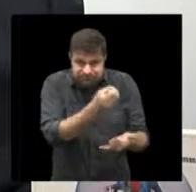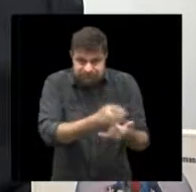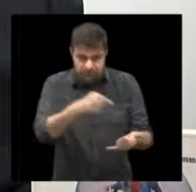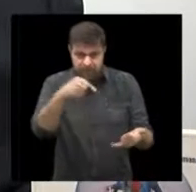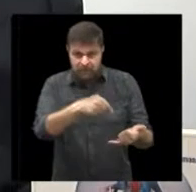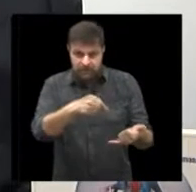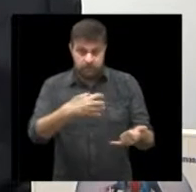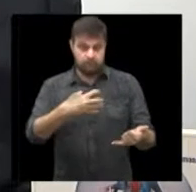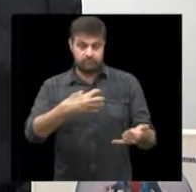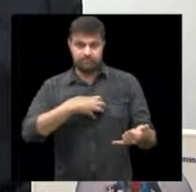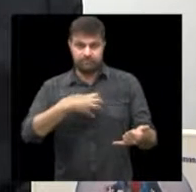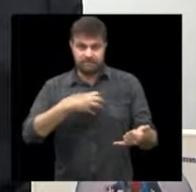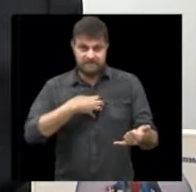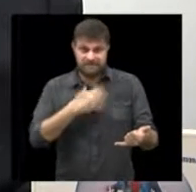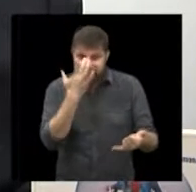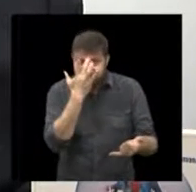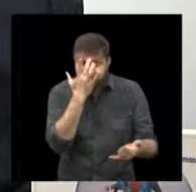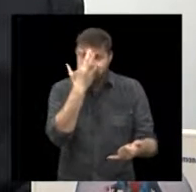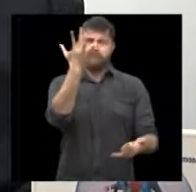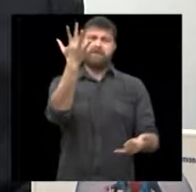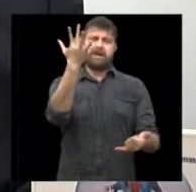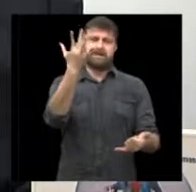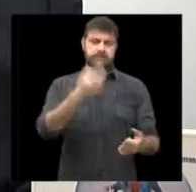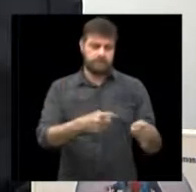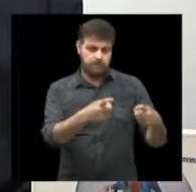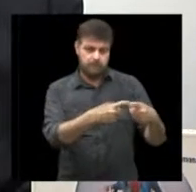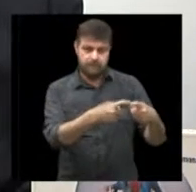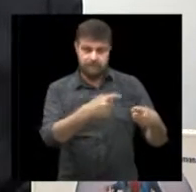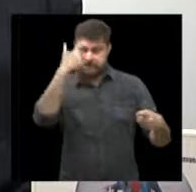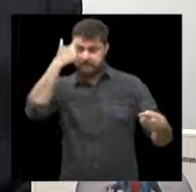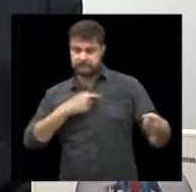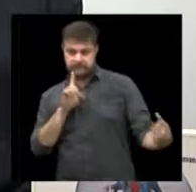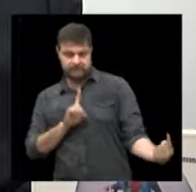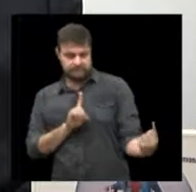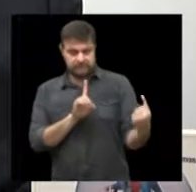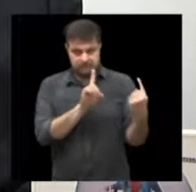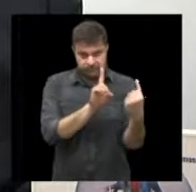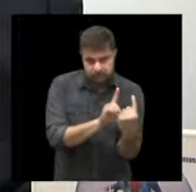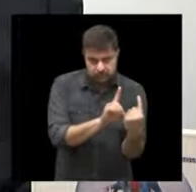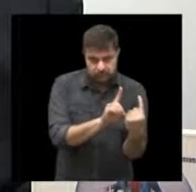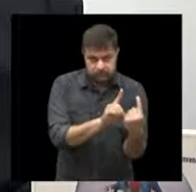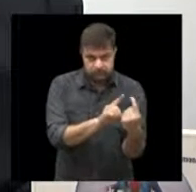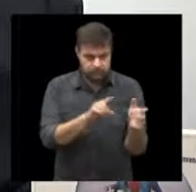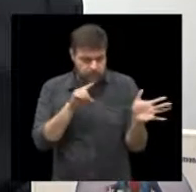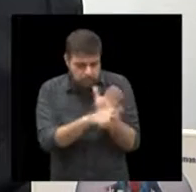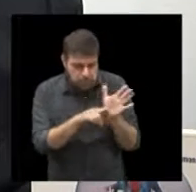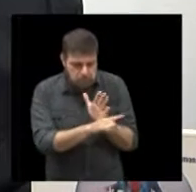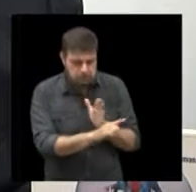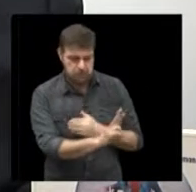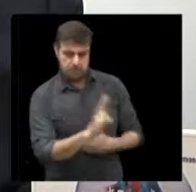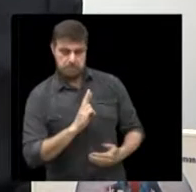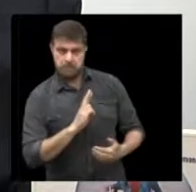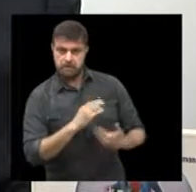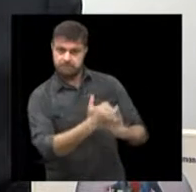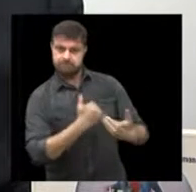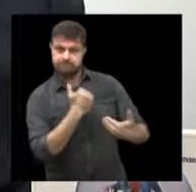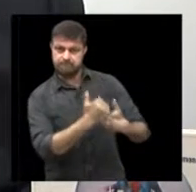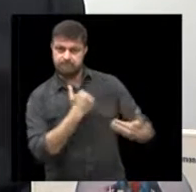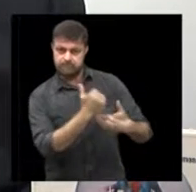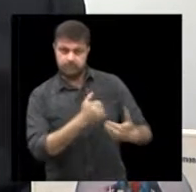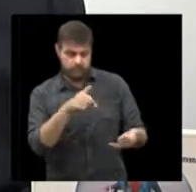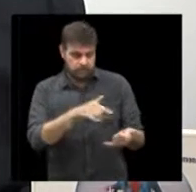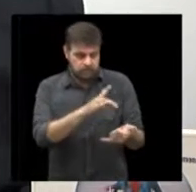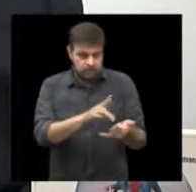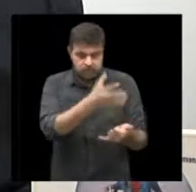forma muito ampla e fácil de aproximar as nossas orientações médicas do paciente que está necessitando. Então, esse